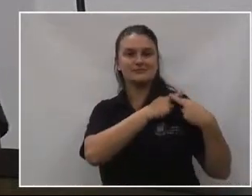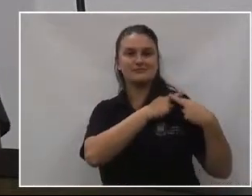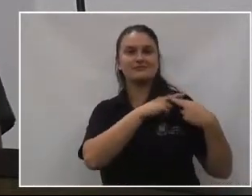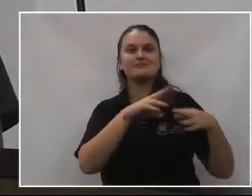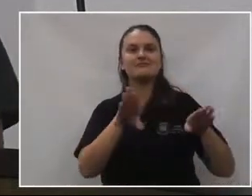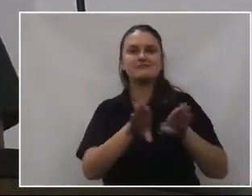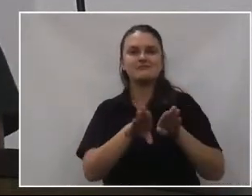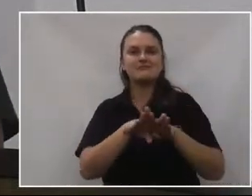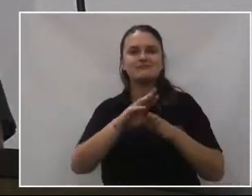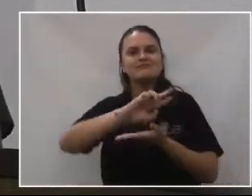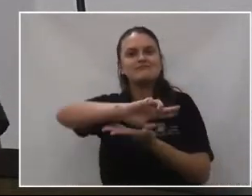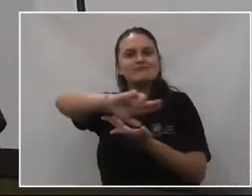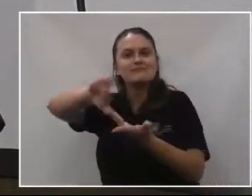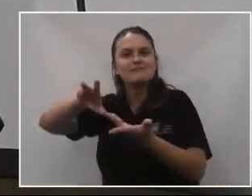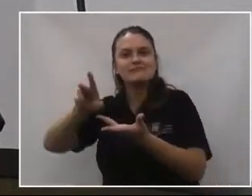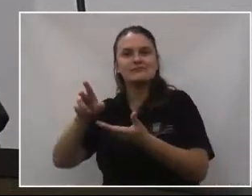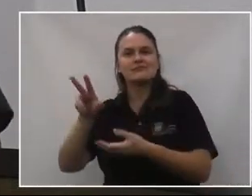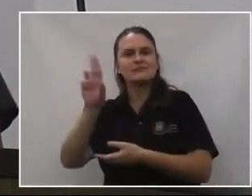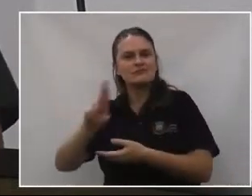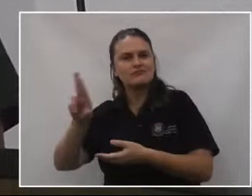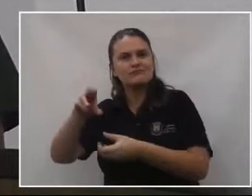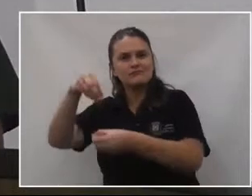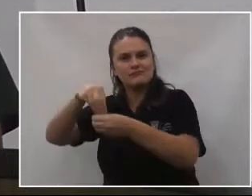úteis em suas comunidades.